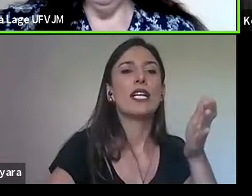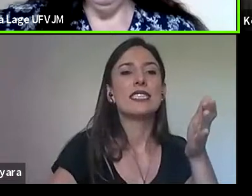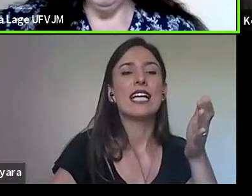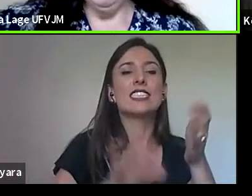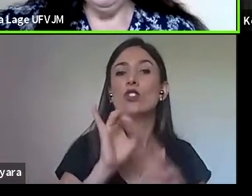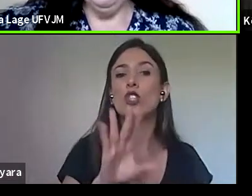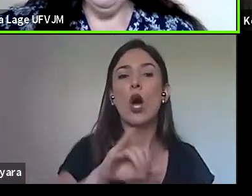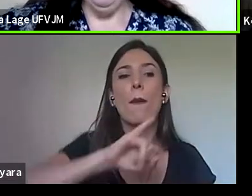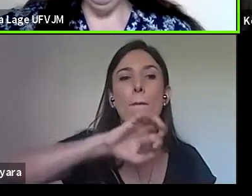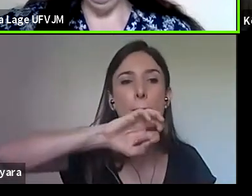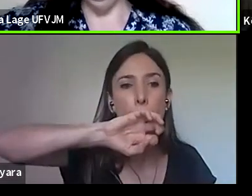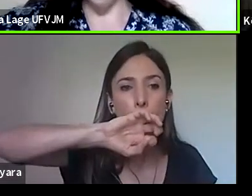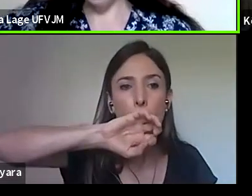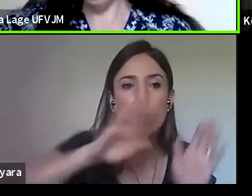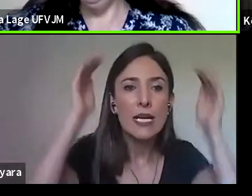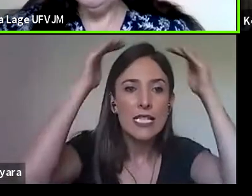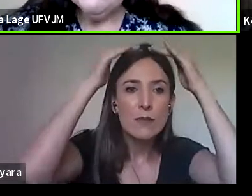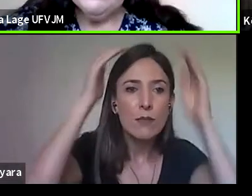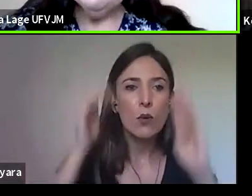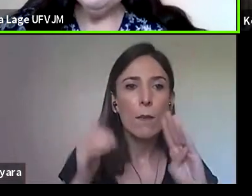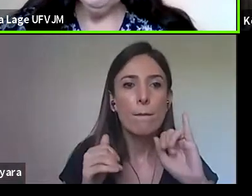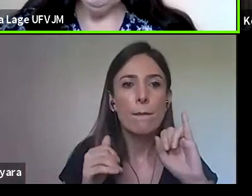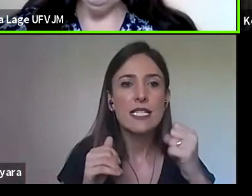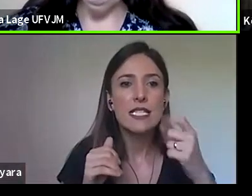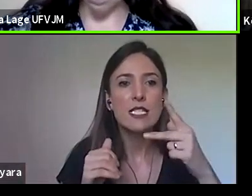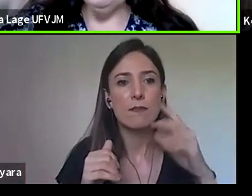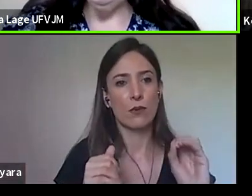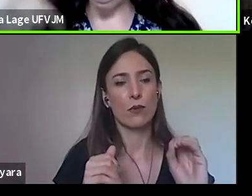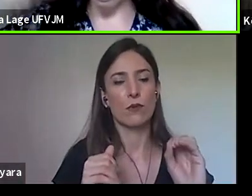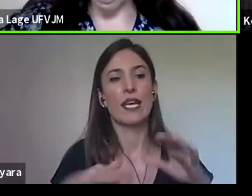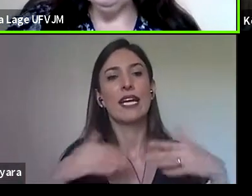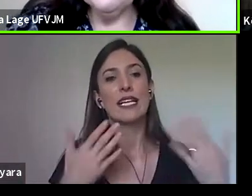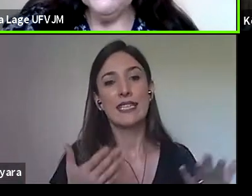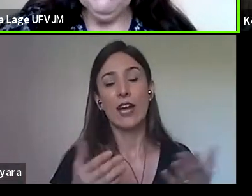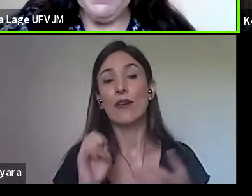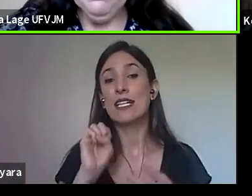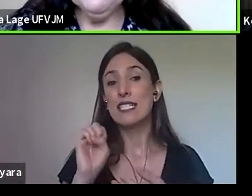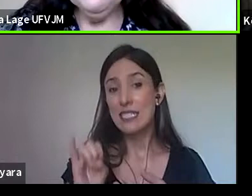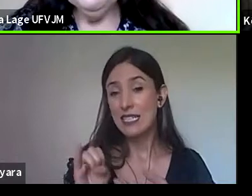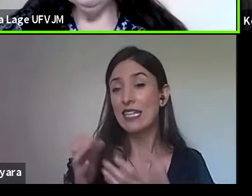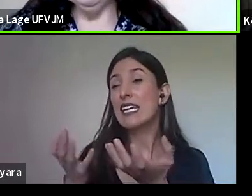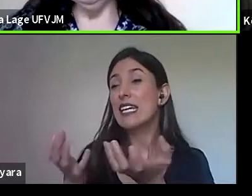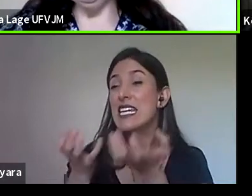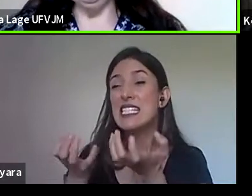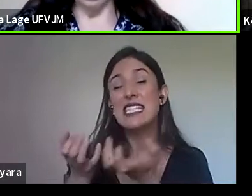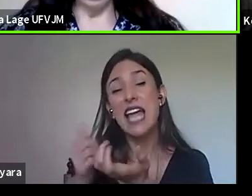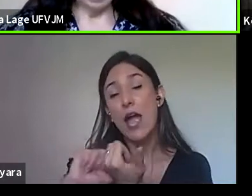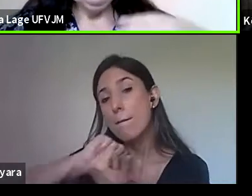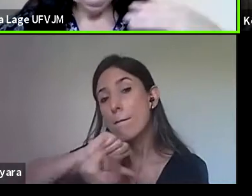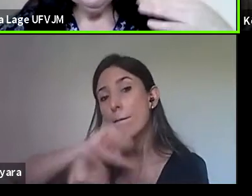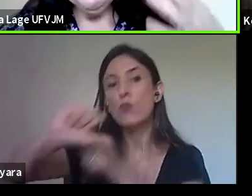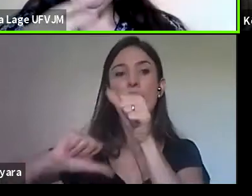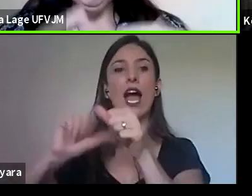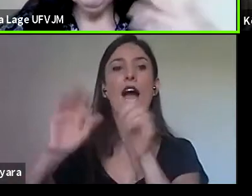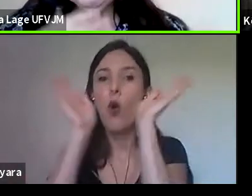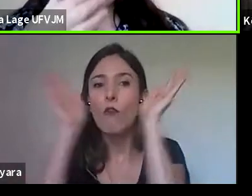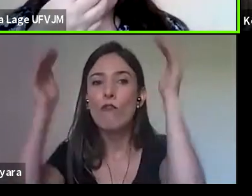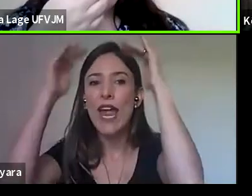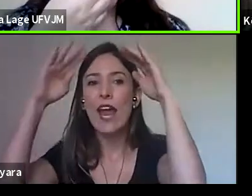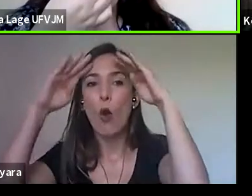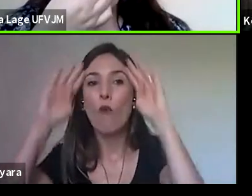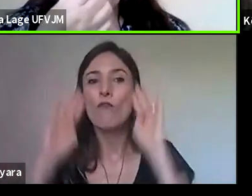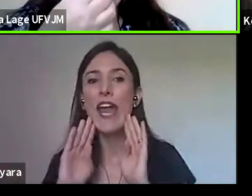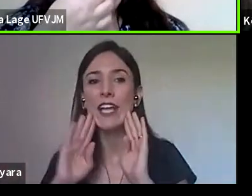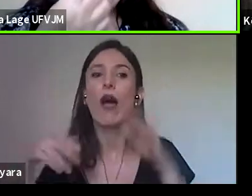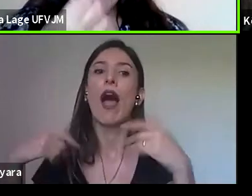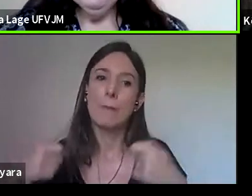do poder real e, se quiserem se tornar conventos, eles vão atrás do Papa. Então, assim, é muito mais